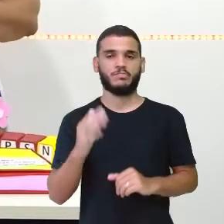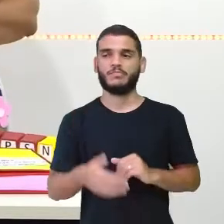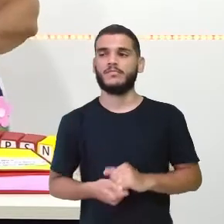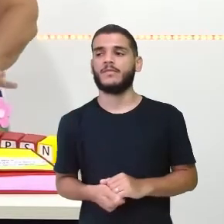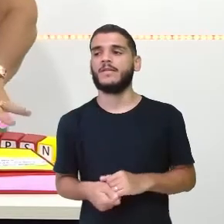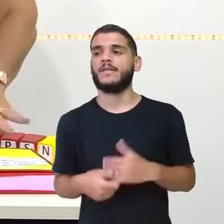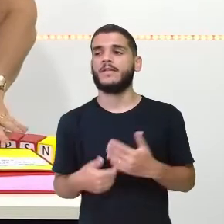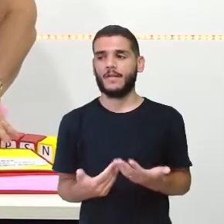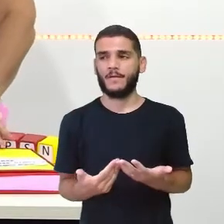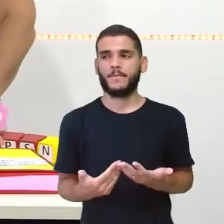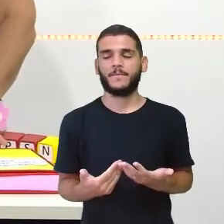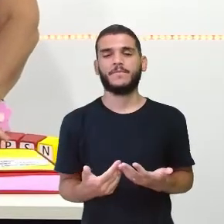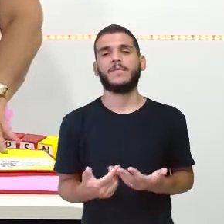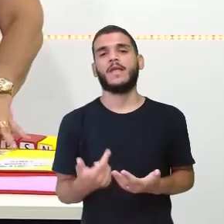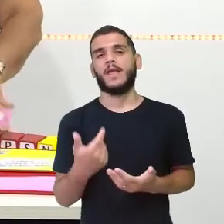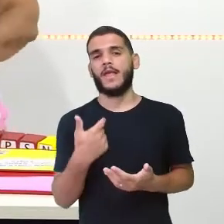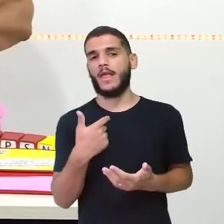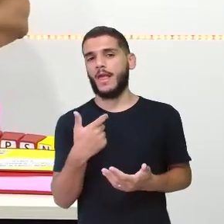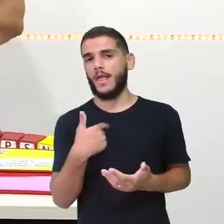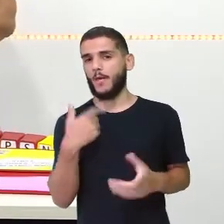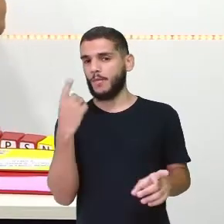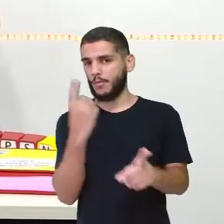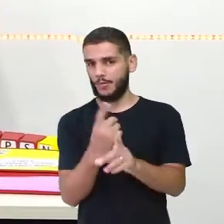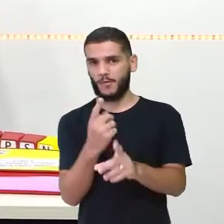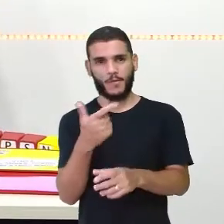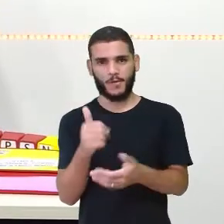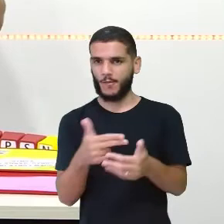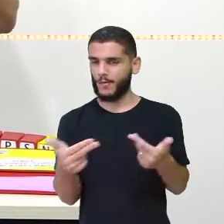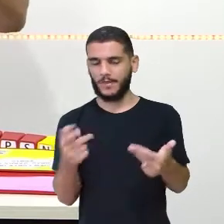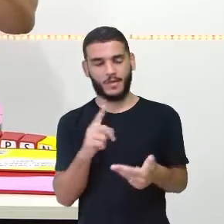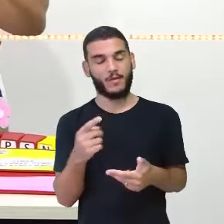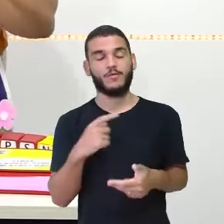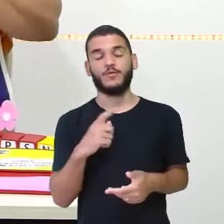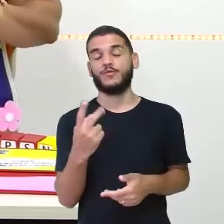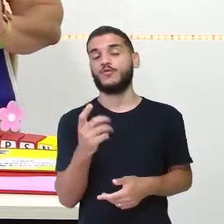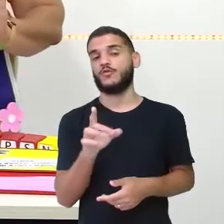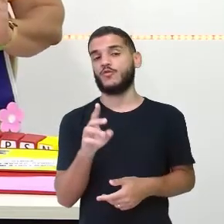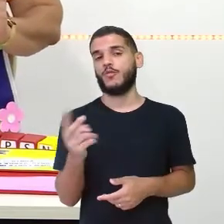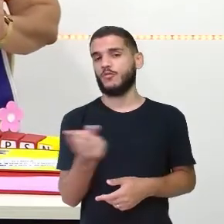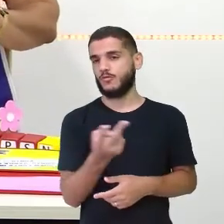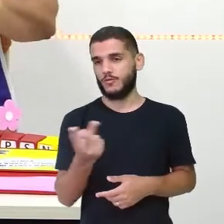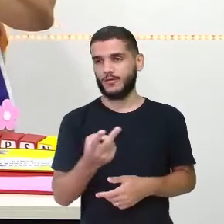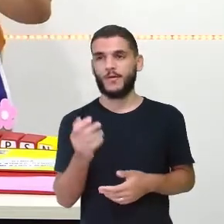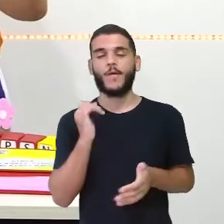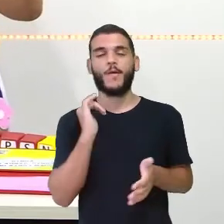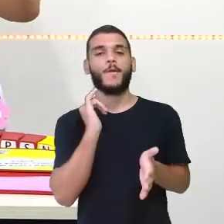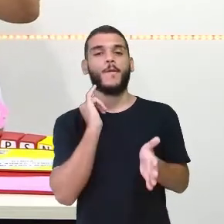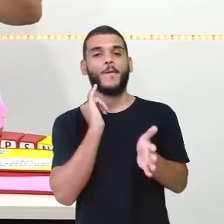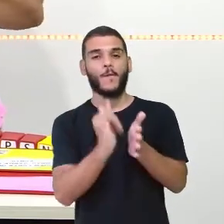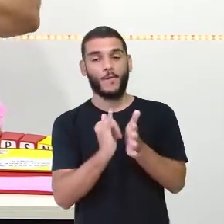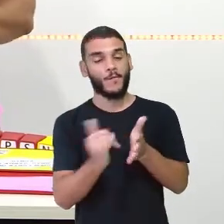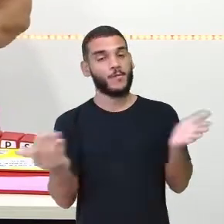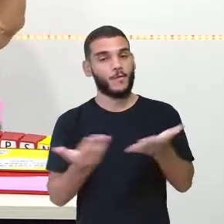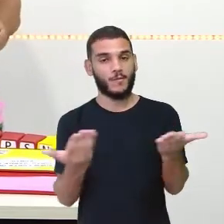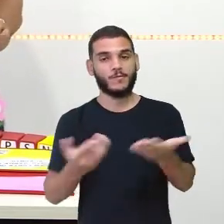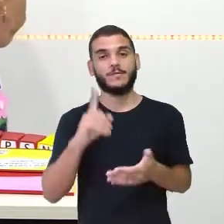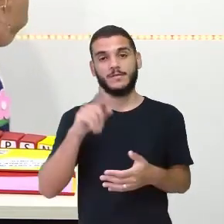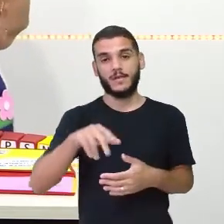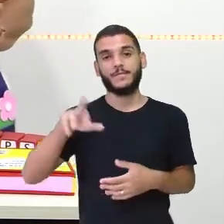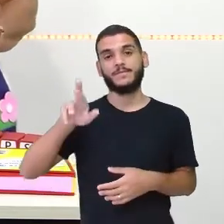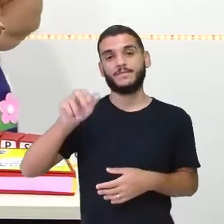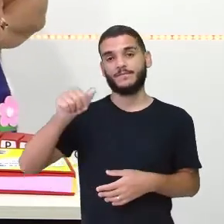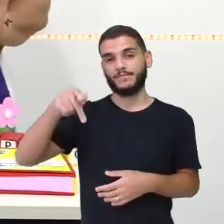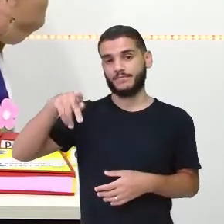Vamos ver. Não vou nem puxar o que tem mais aqui. Vou deixar só os dois, porque... O conto de hoje é a raposa e o tucano.